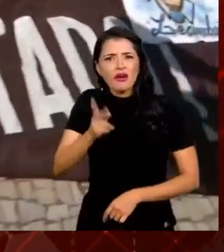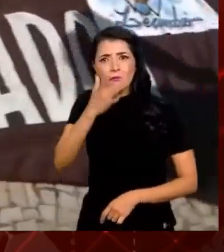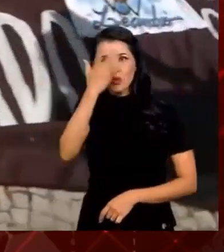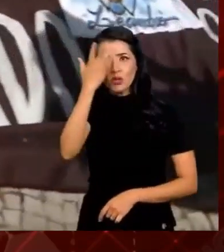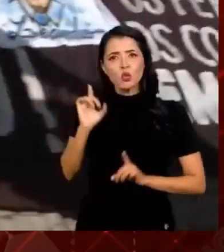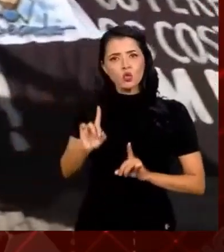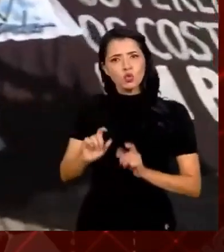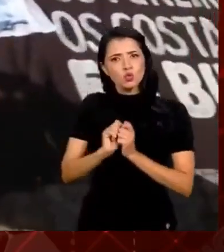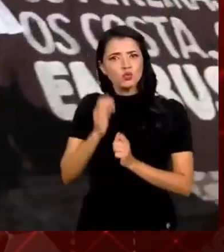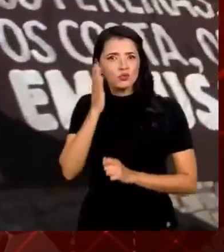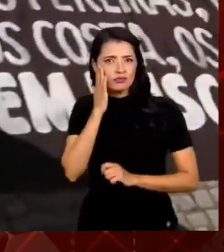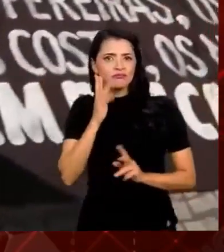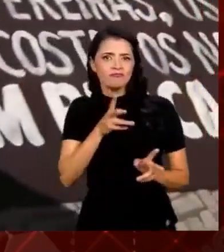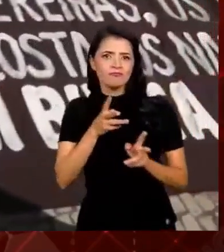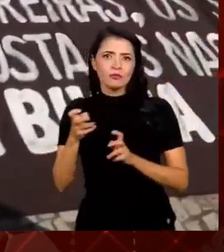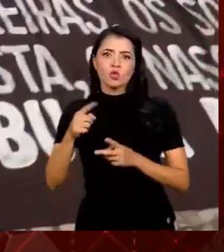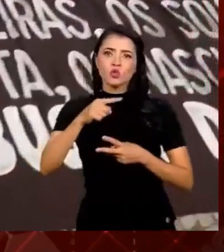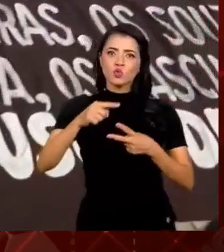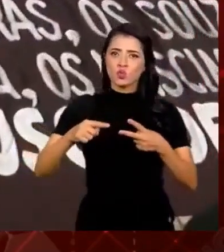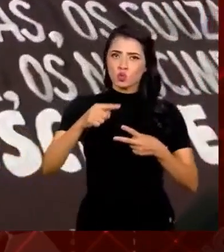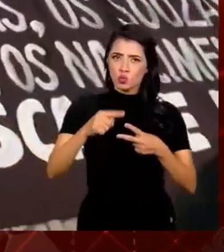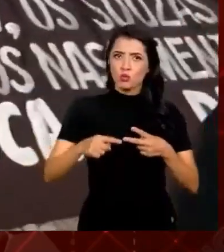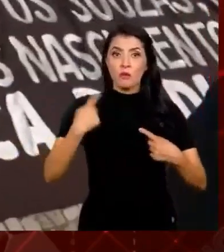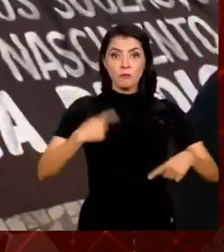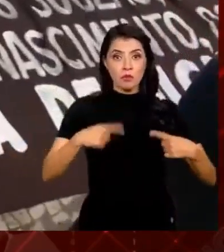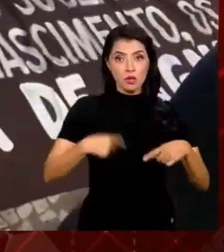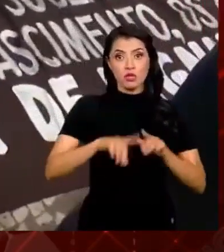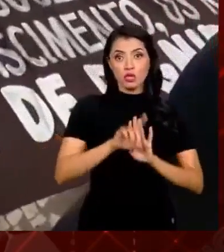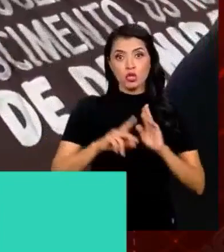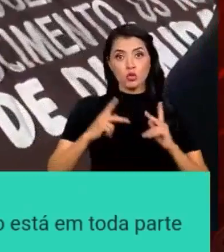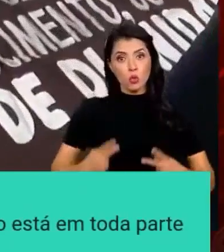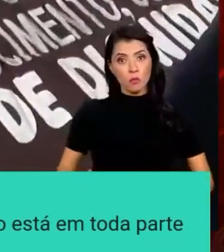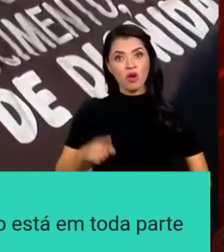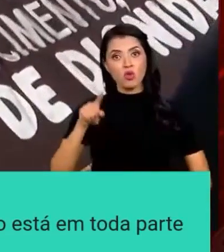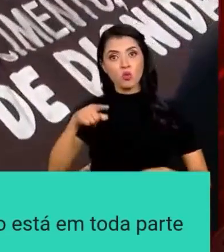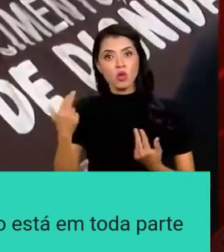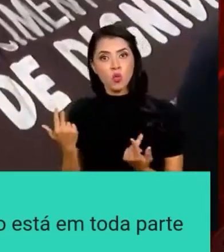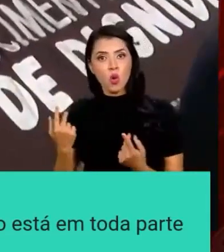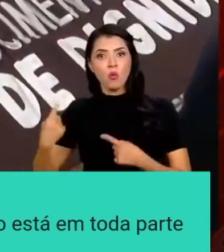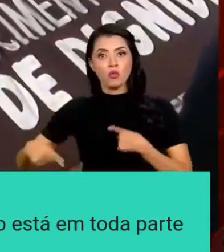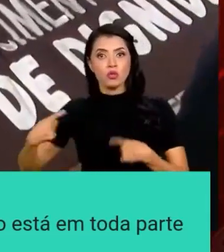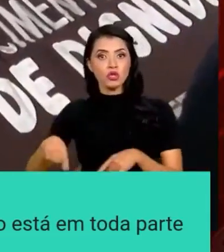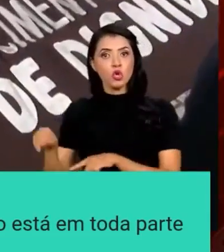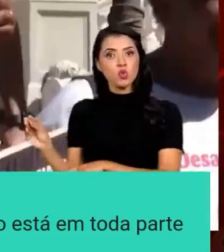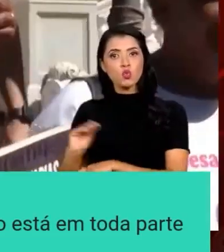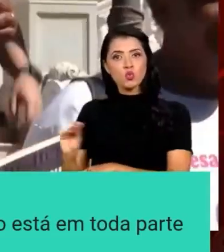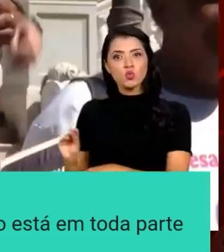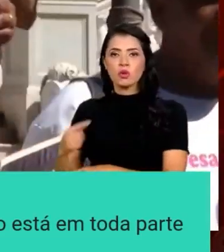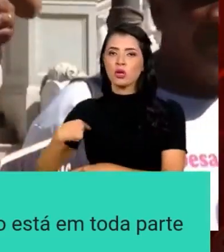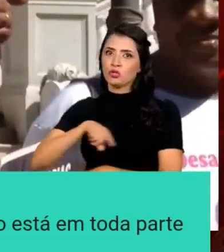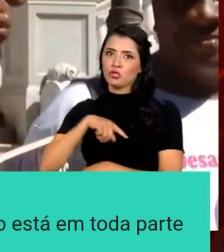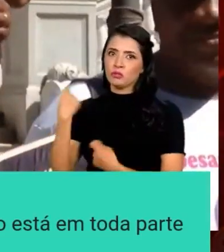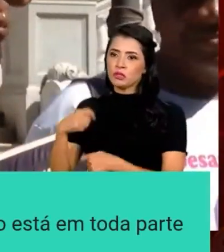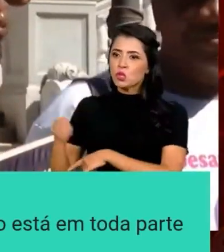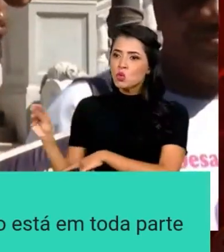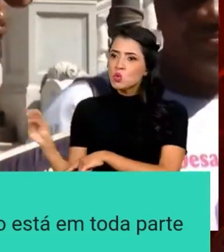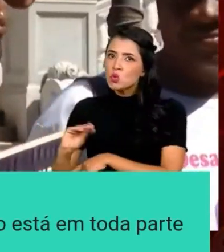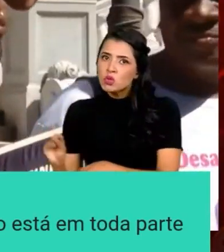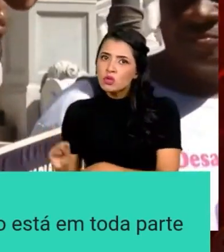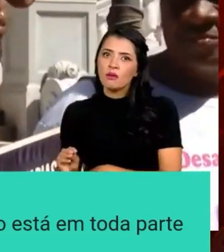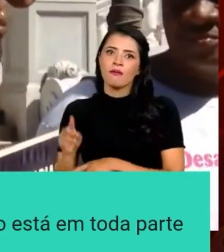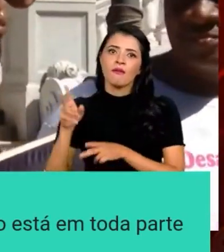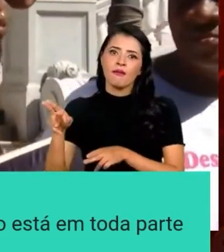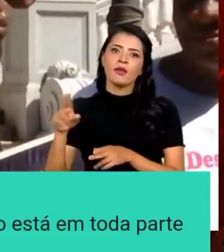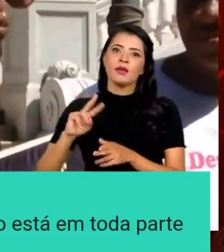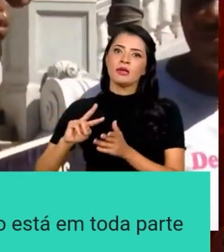comigo tem Obrigado, Jorge Gomes. Duas coisas. Política de direitos humanos tem que ser política de cuidado. Obrigado, Lúcia Sena. Eu sou o negro amóvel do Brasil, mas me